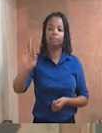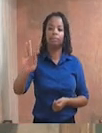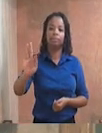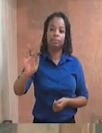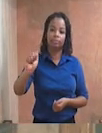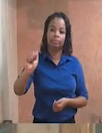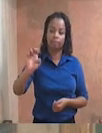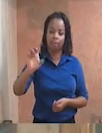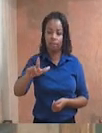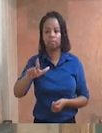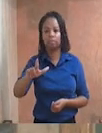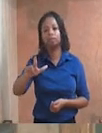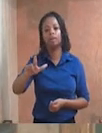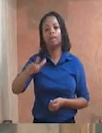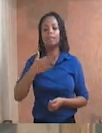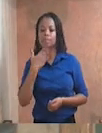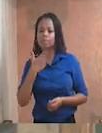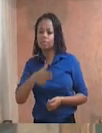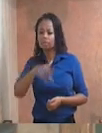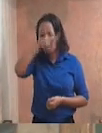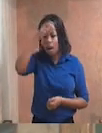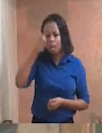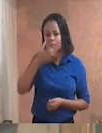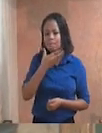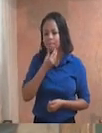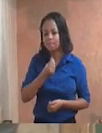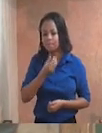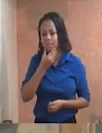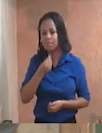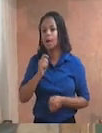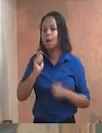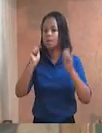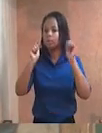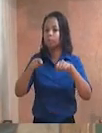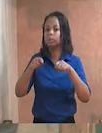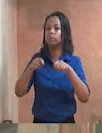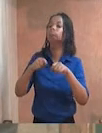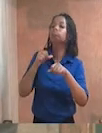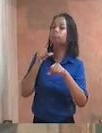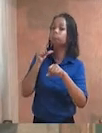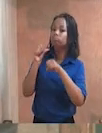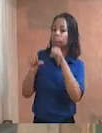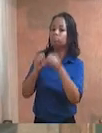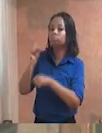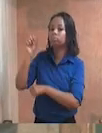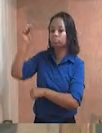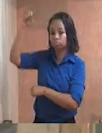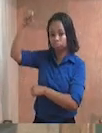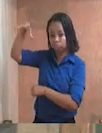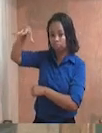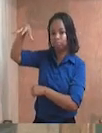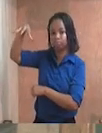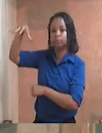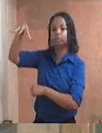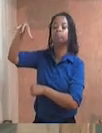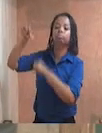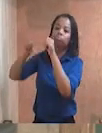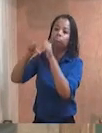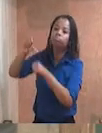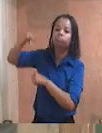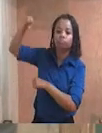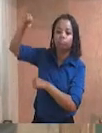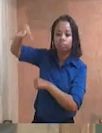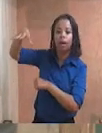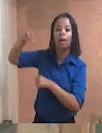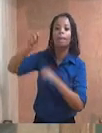Barros, solicitando ao excelentíssimo senhor prefeito a revisão da iluminação pública, com troca das lâmpadas queimadas, ao longo da rua